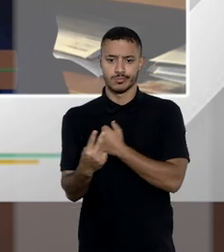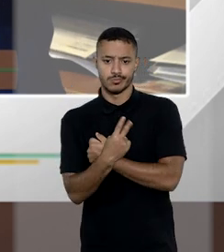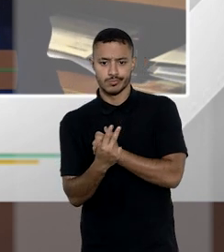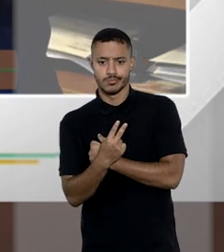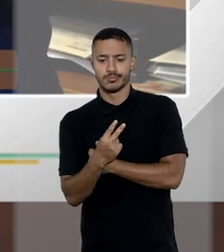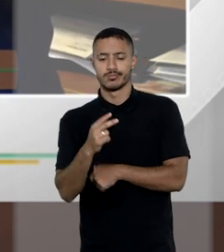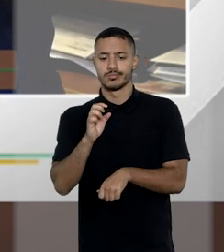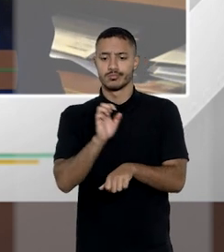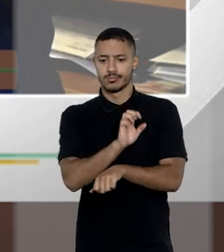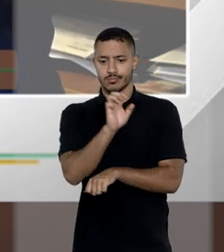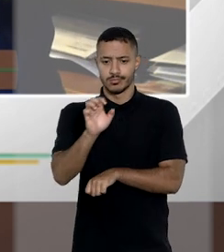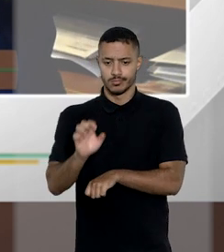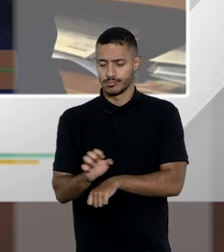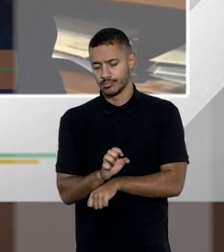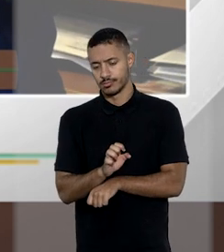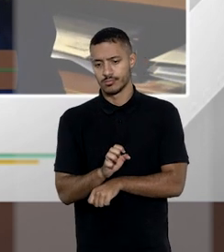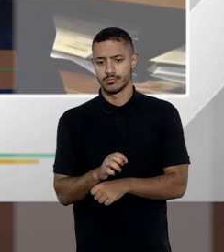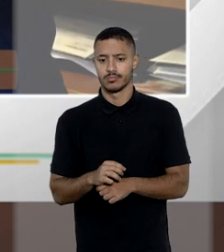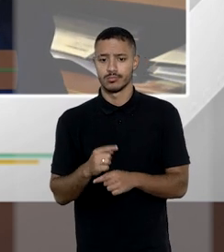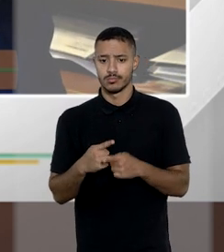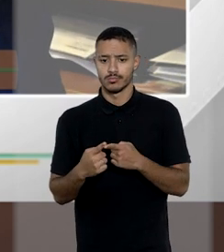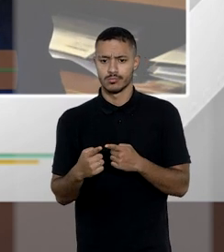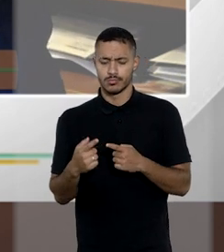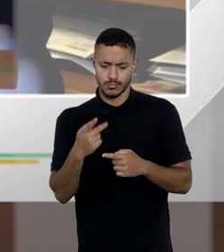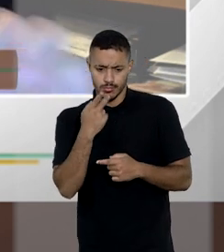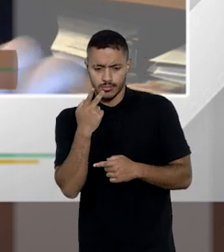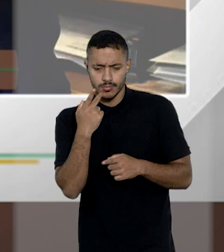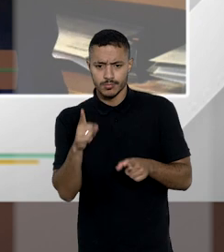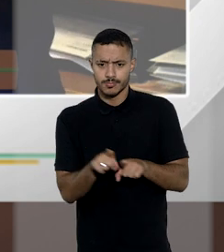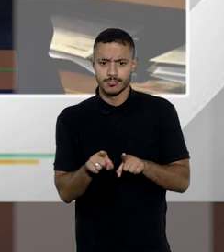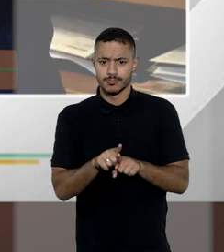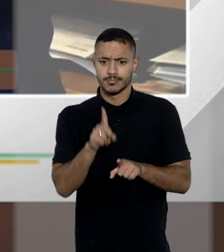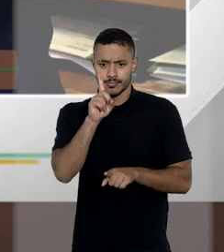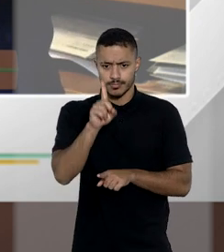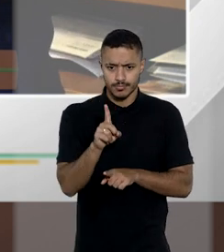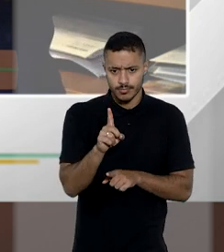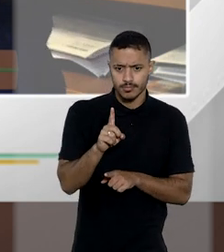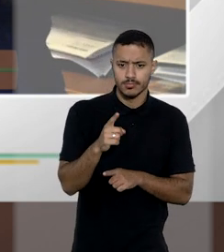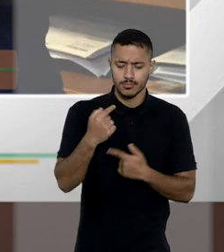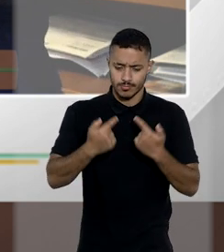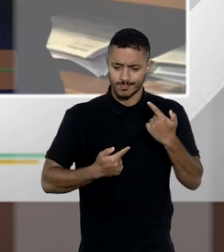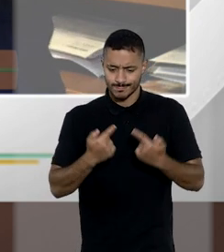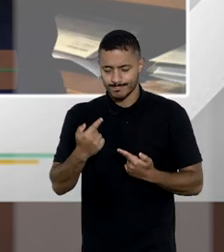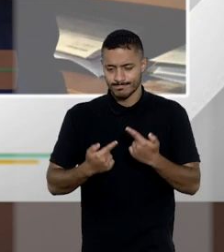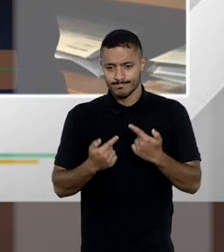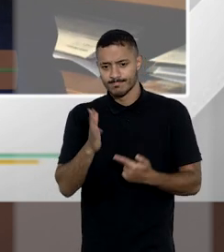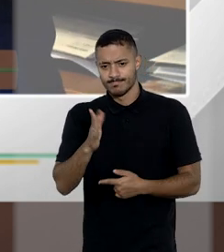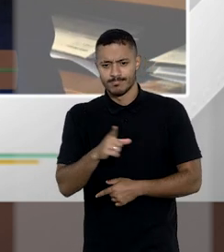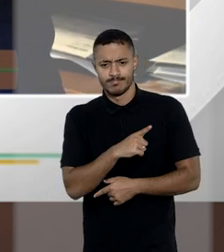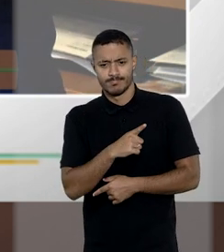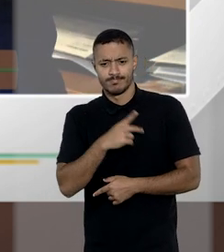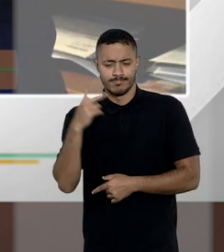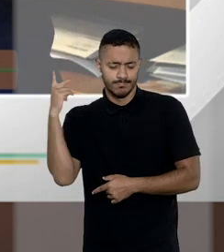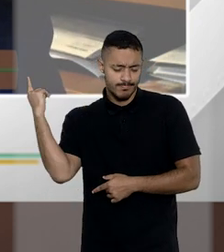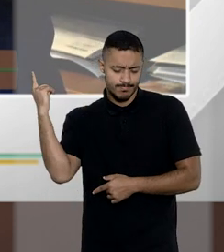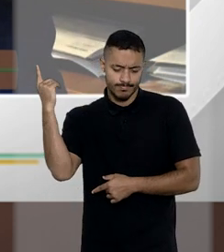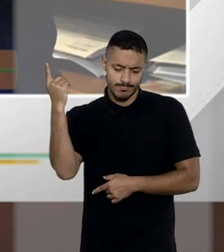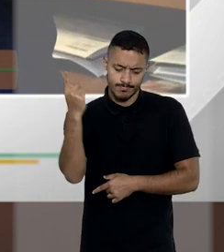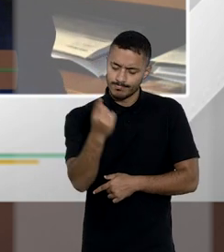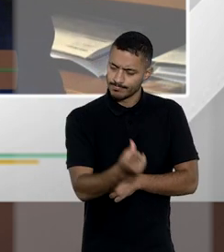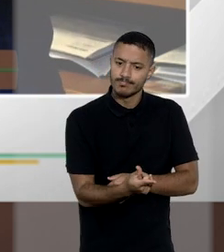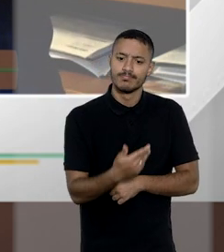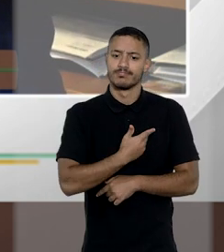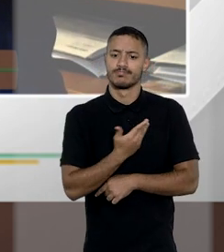de proteção do estado muito bem mas eu divirjo aqui do doutor Conrado e essa é uma discussão que já temos há